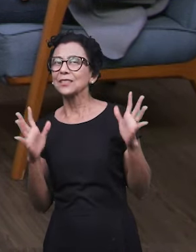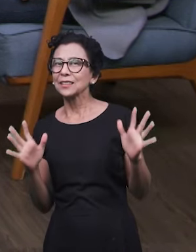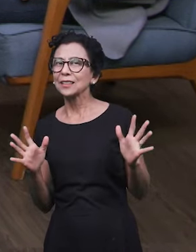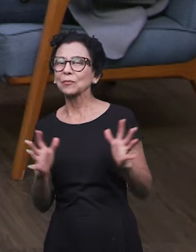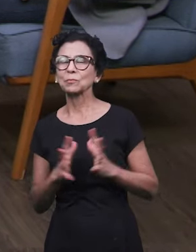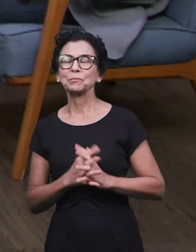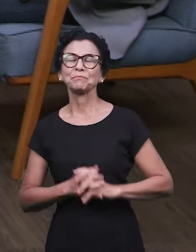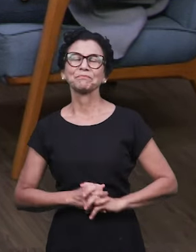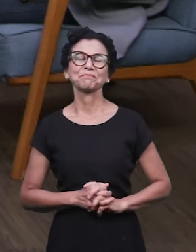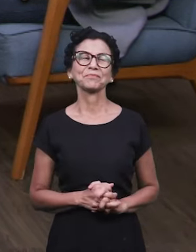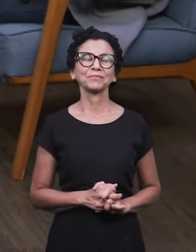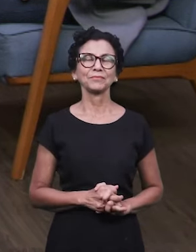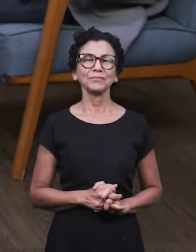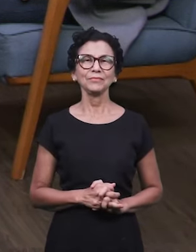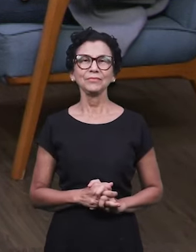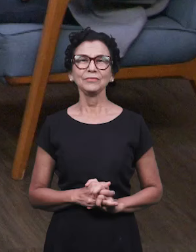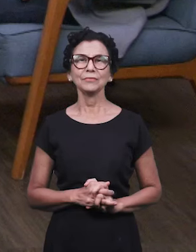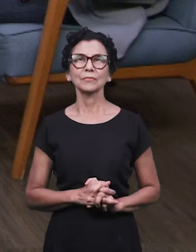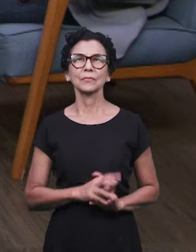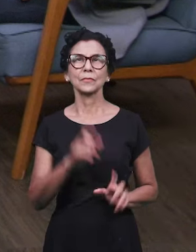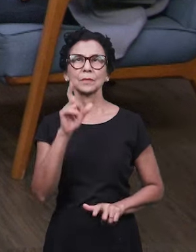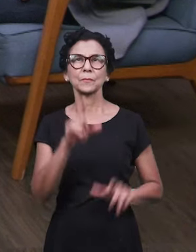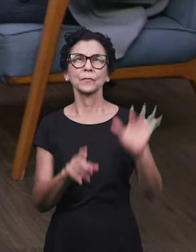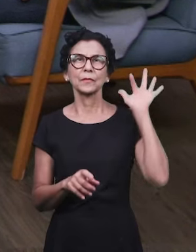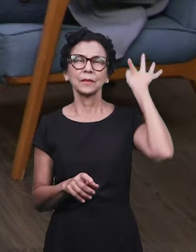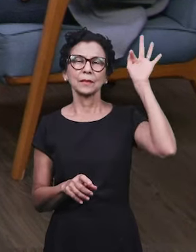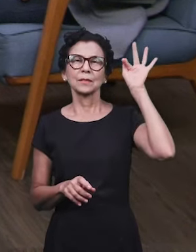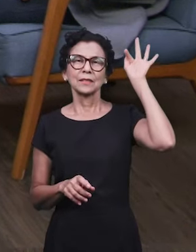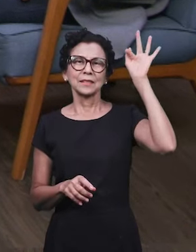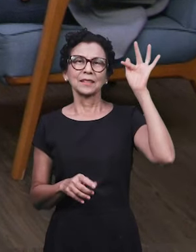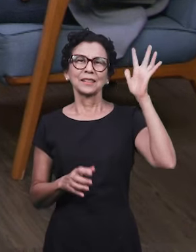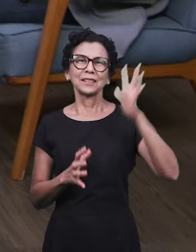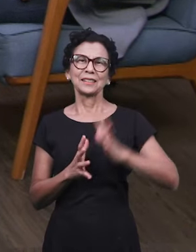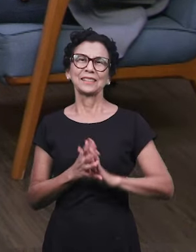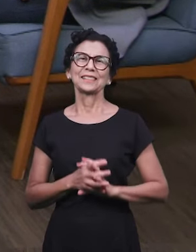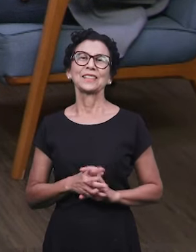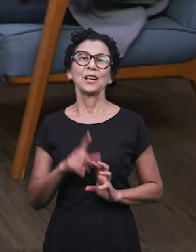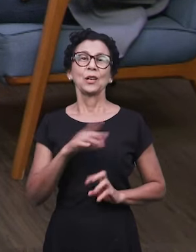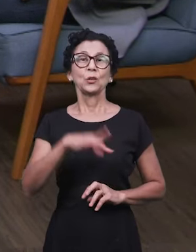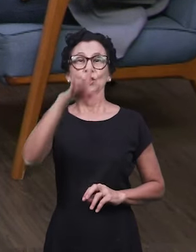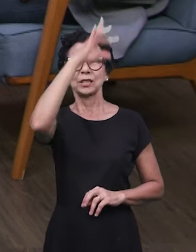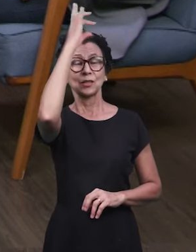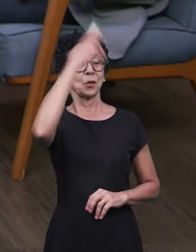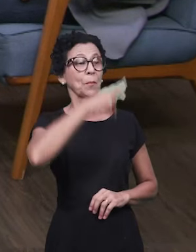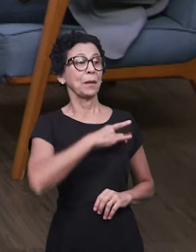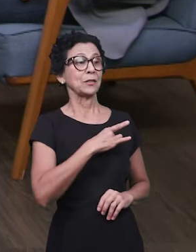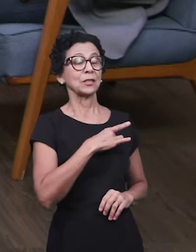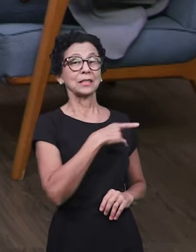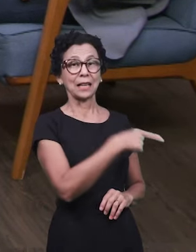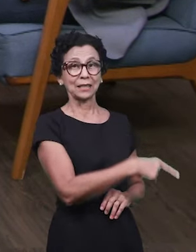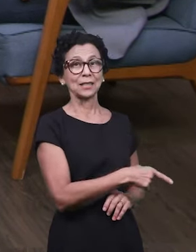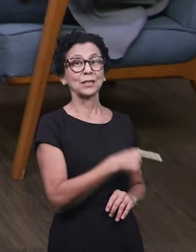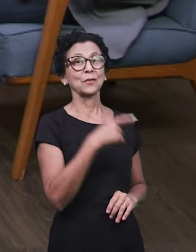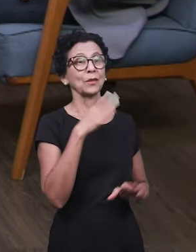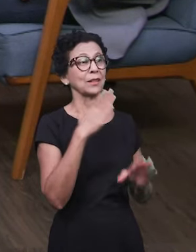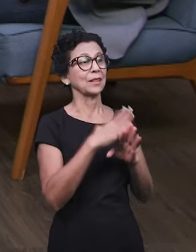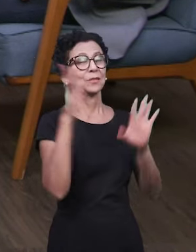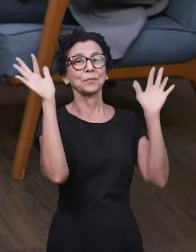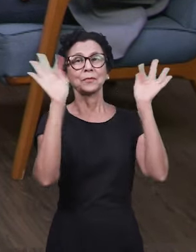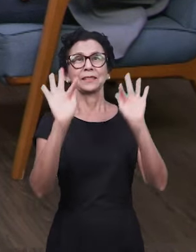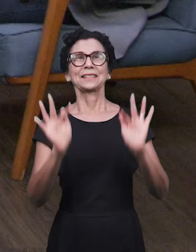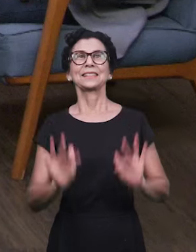nada contra os filósofos, mas o dia que os filósofos forem batizados com o Espírito Santo eles vão saber que a felicidade existe.